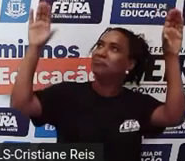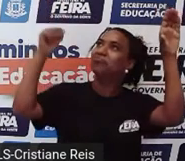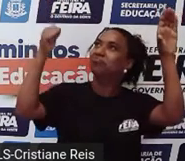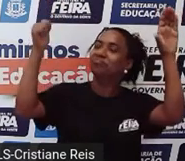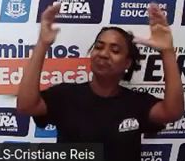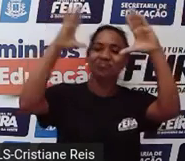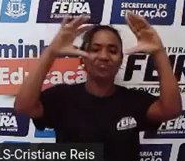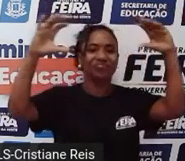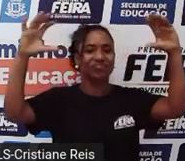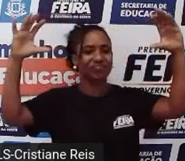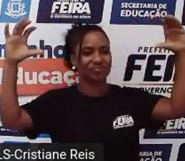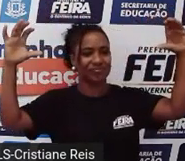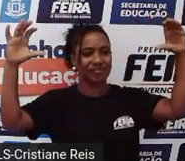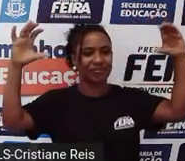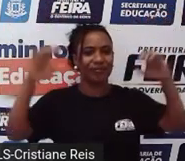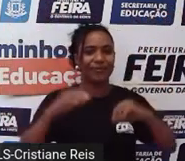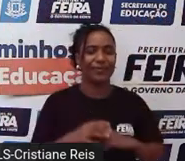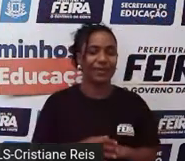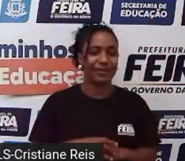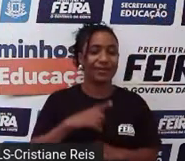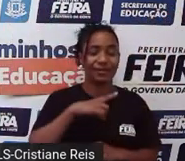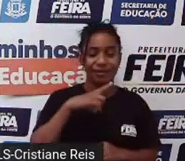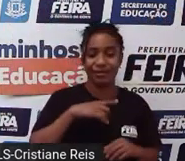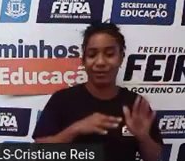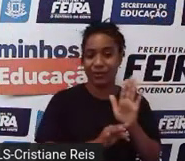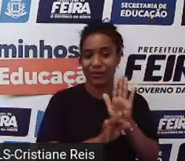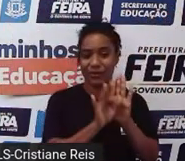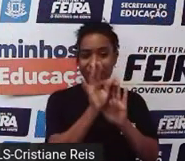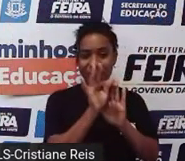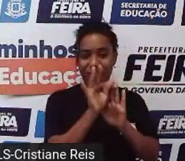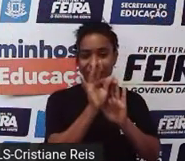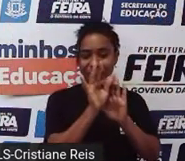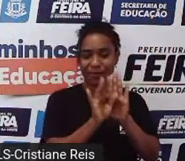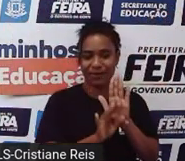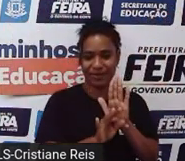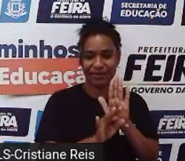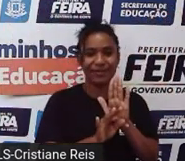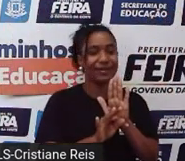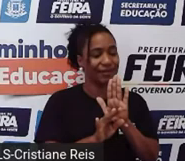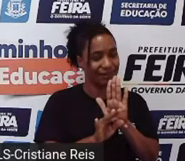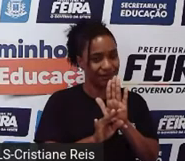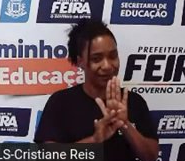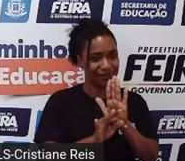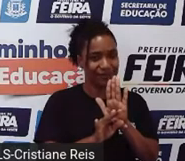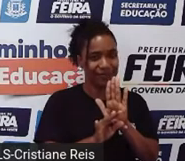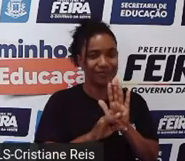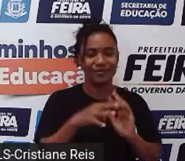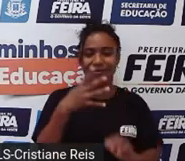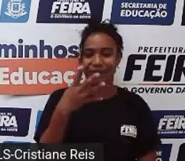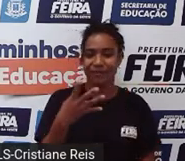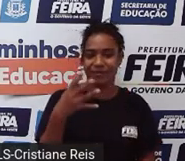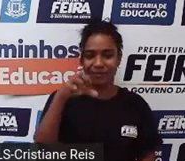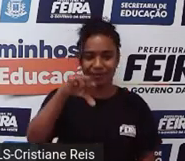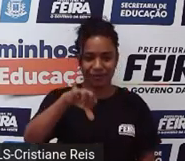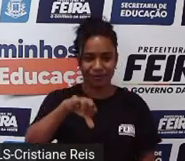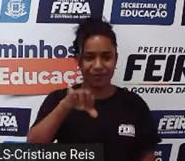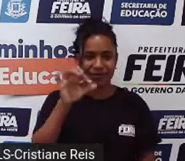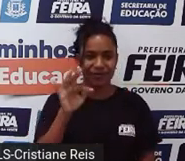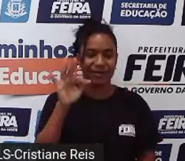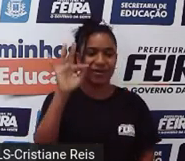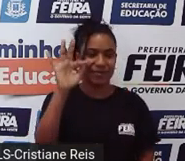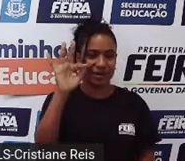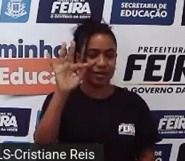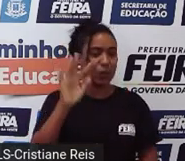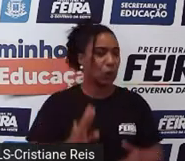Temperatura mínima, 49 degrees Fahrenheit. Temperatura máxima, 71